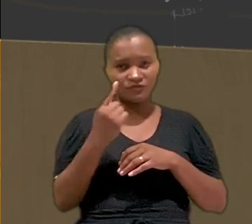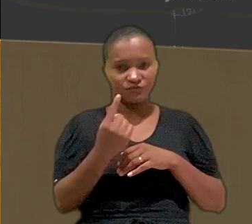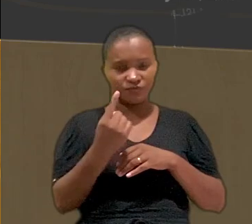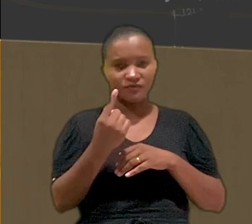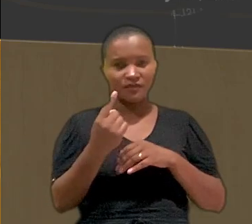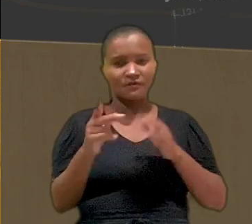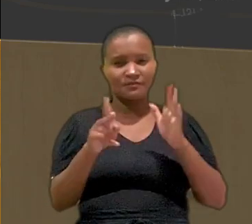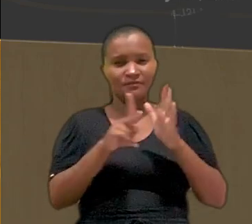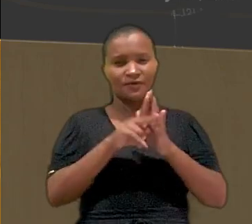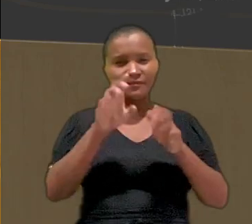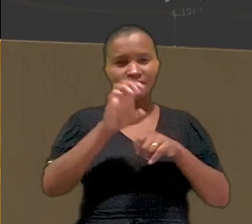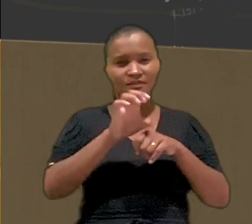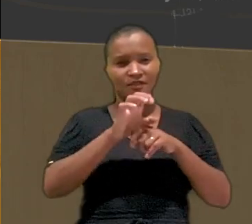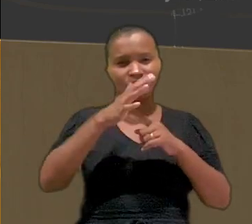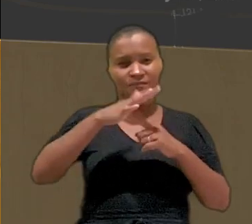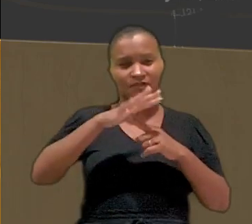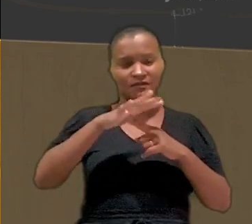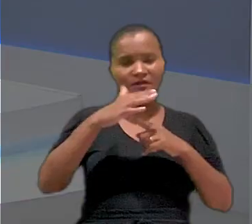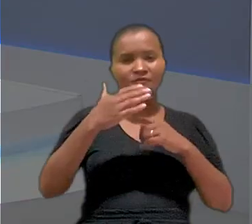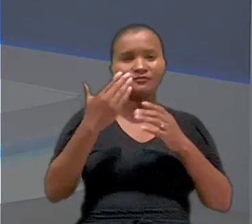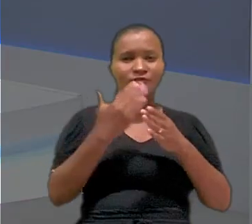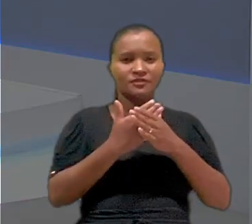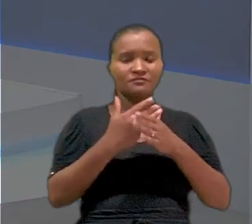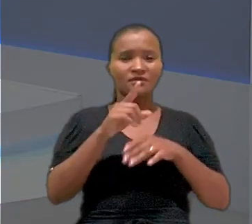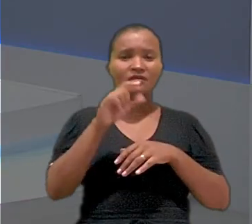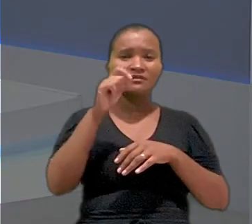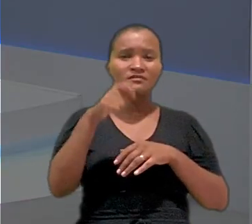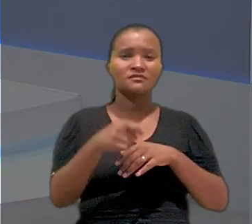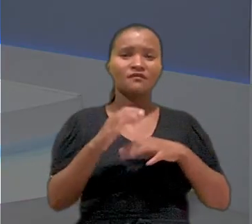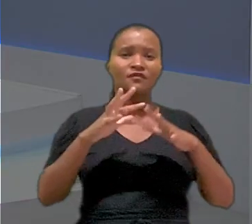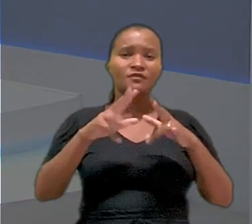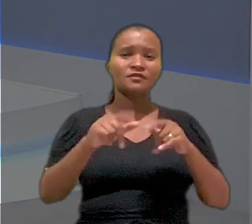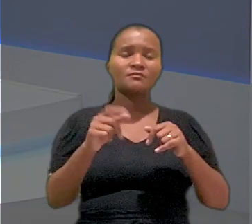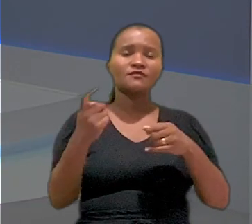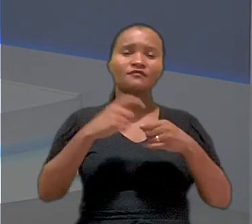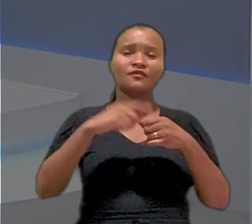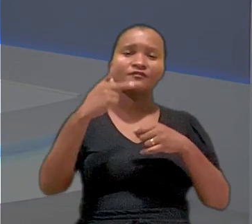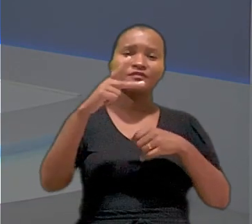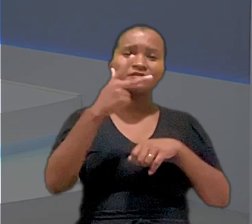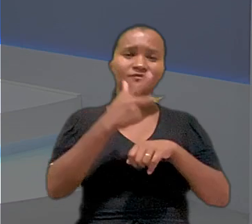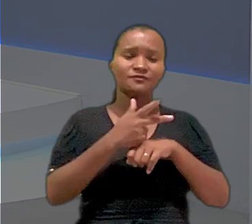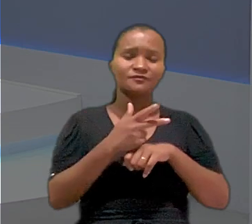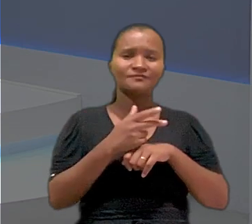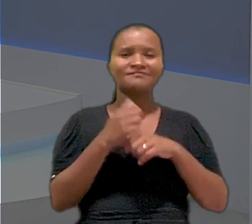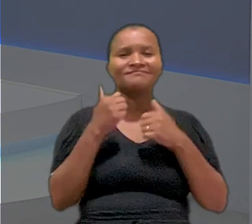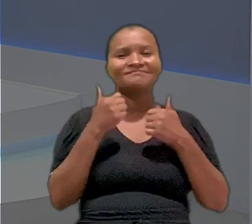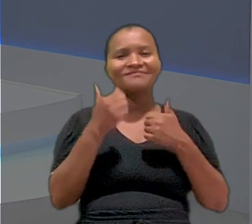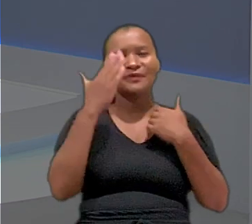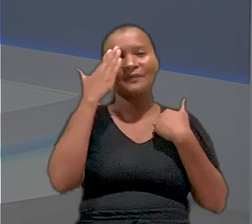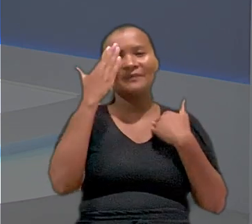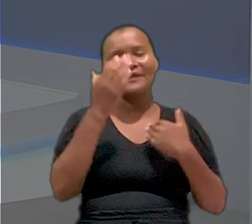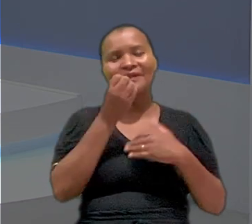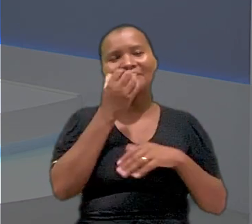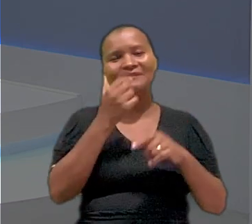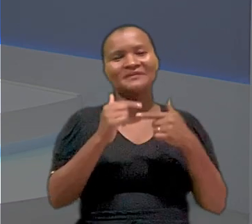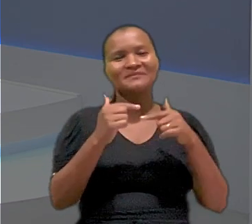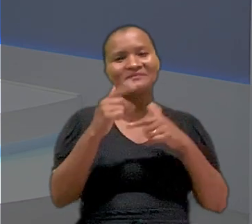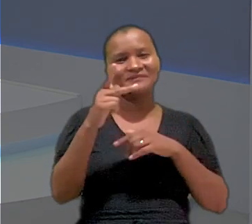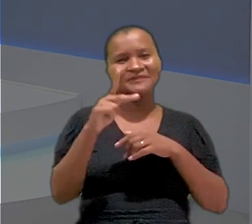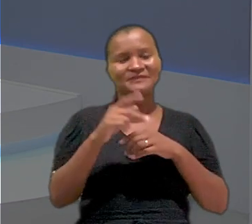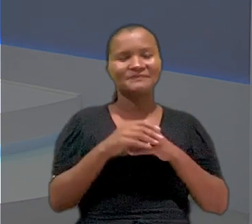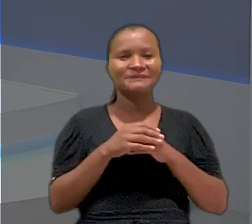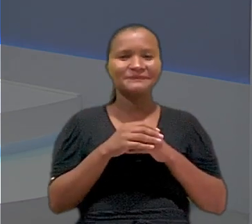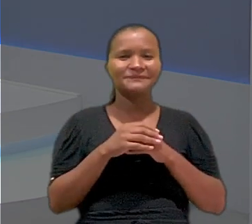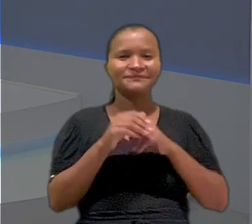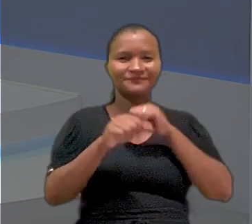mencionado pelo próprio Estado do Paraná no processo. A decisão foi unânime. Anderson Luana, volto com vocês. Obrigado, Pablo. Bom